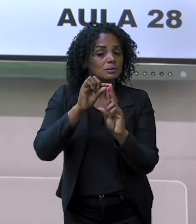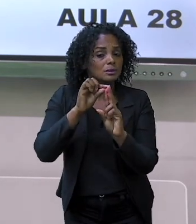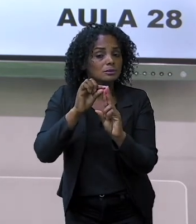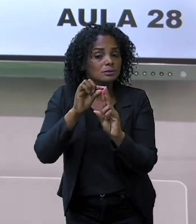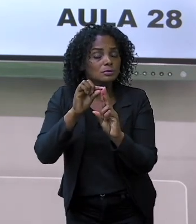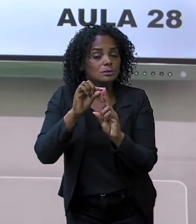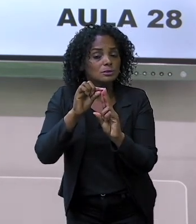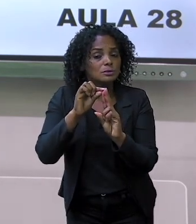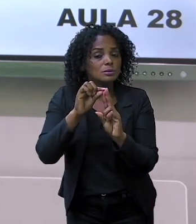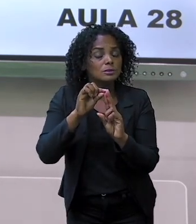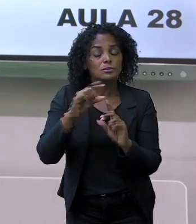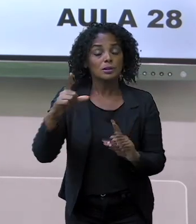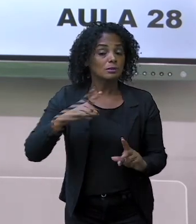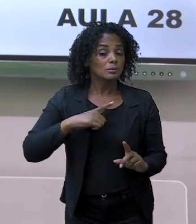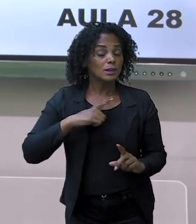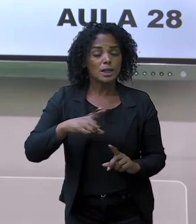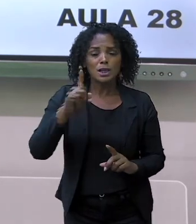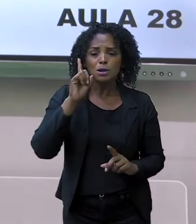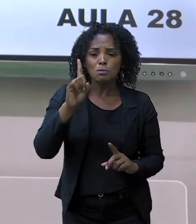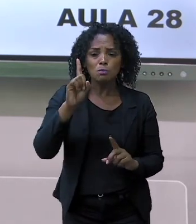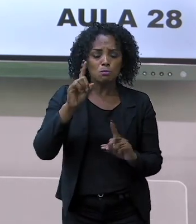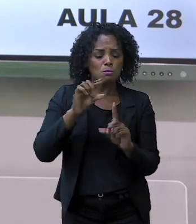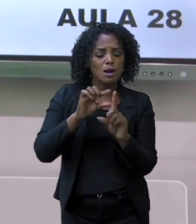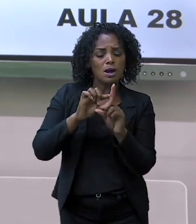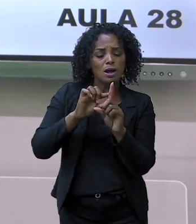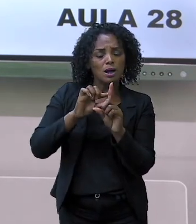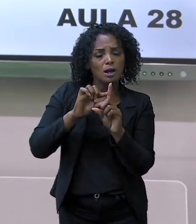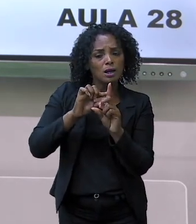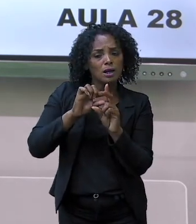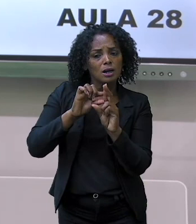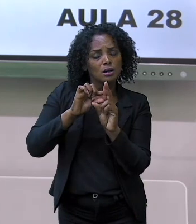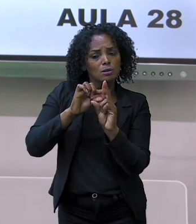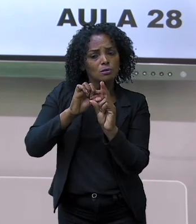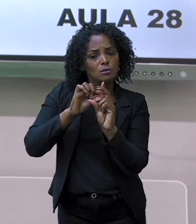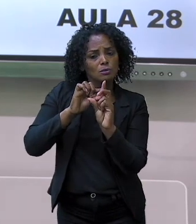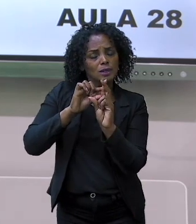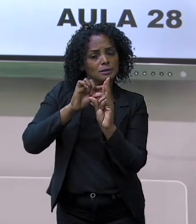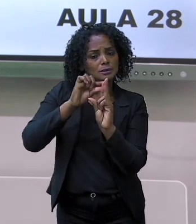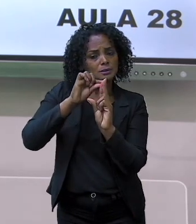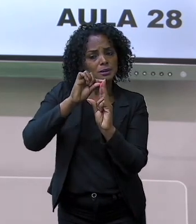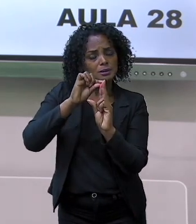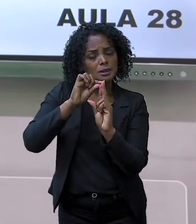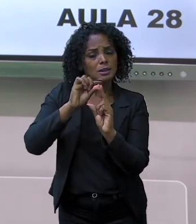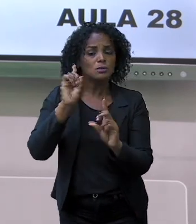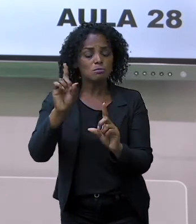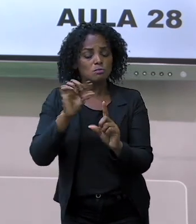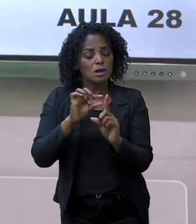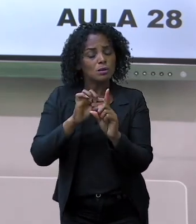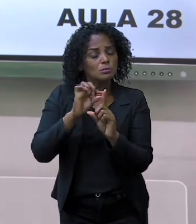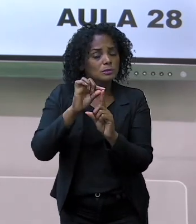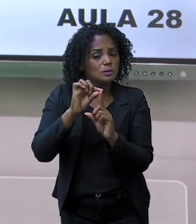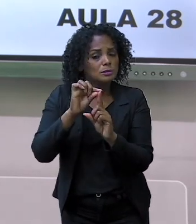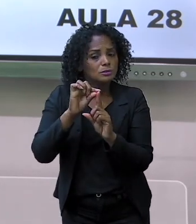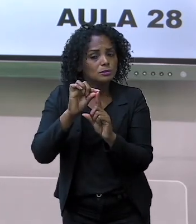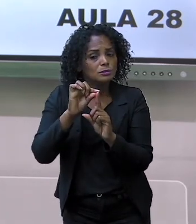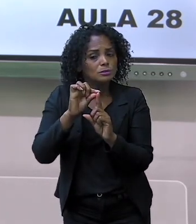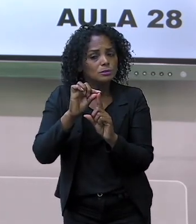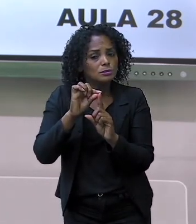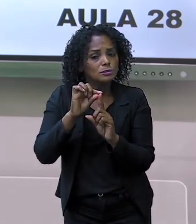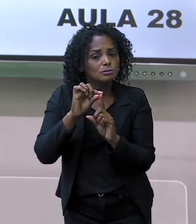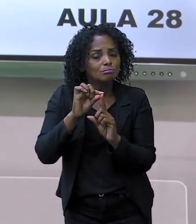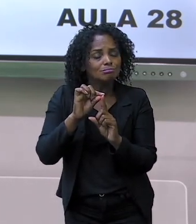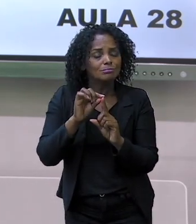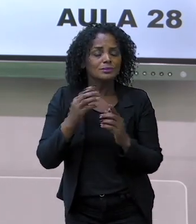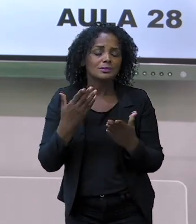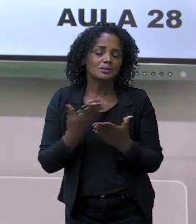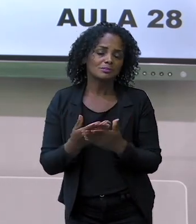uma dezena e duas unidades. Legal, não é? Nossa aula está chegando ao fim. Que